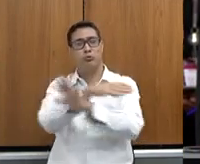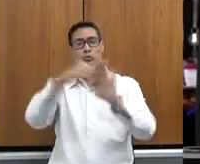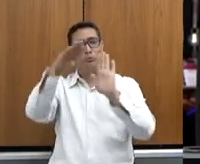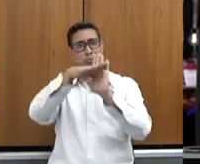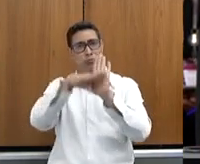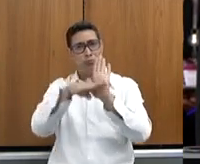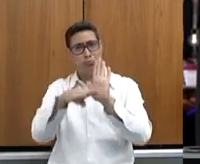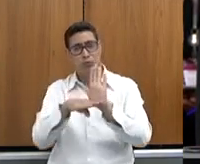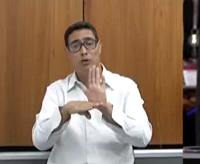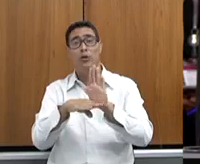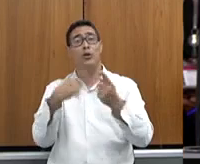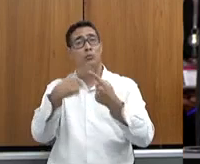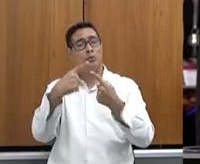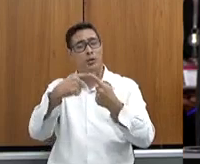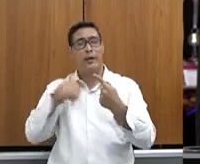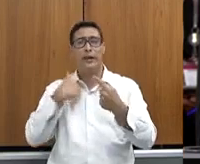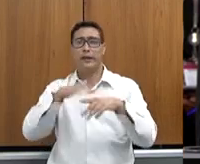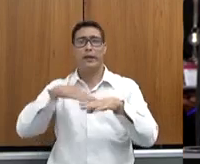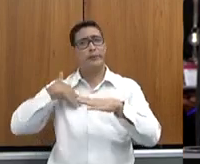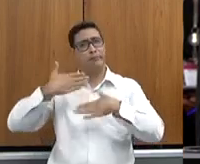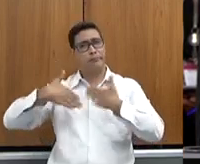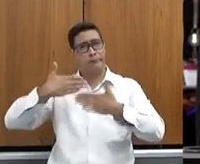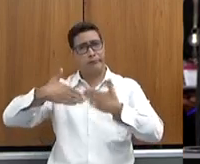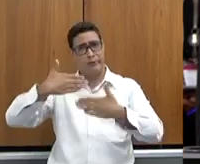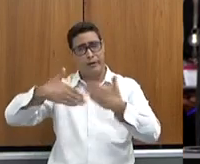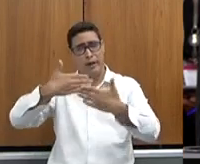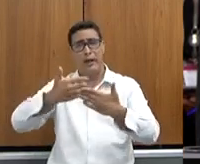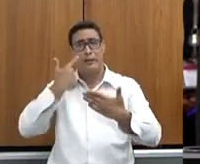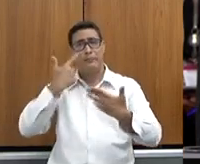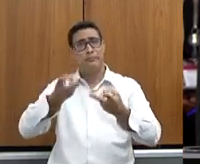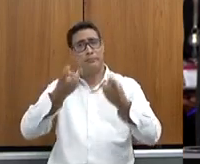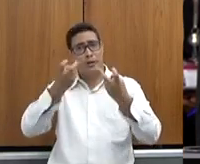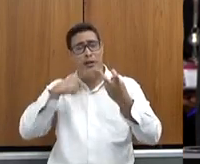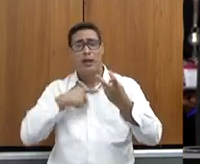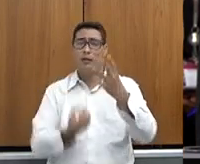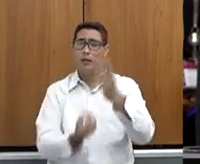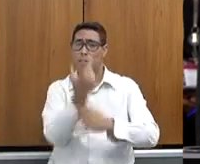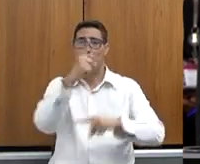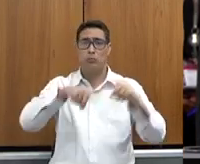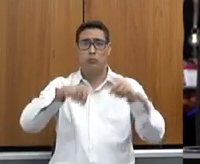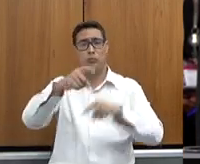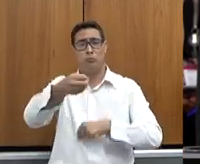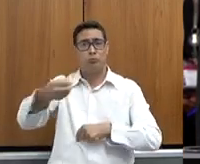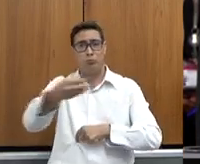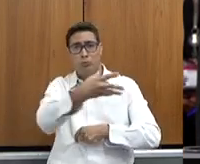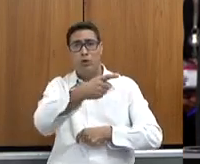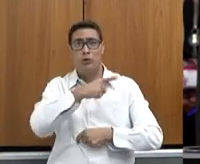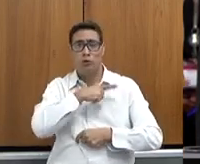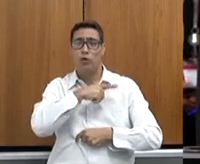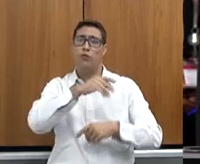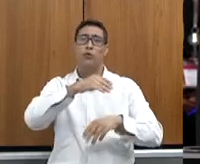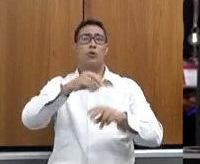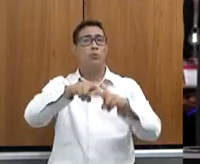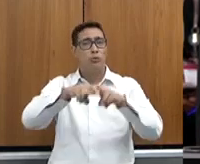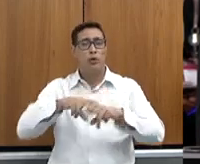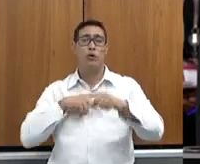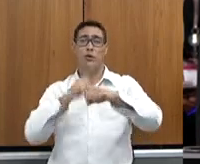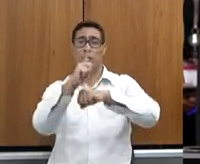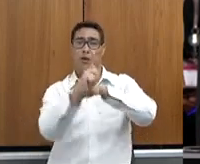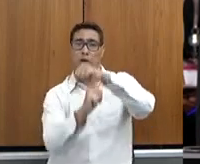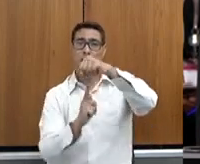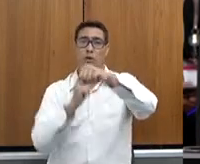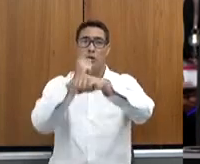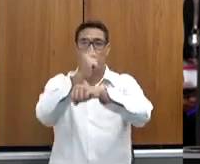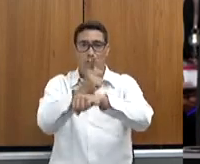A coisa é muito dinâmica e a gente vê que, cada hora, surge um produto novo, com essa questão da globalização, com a